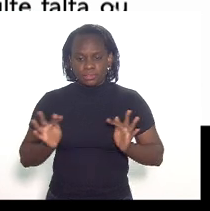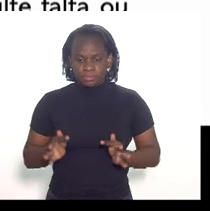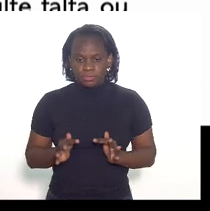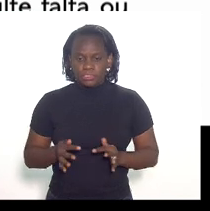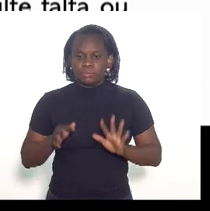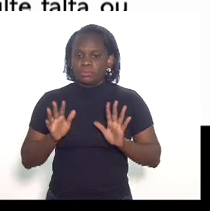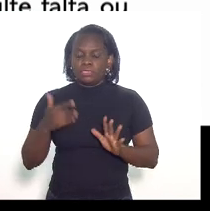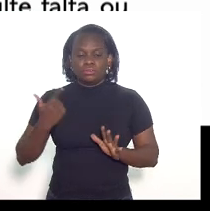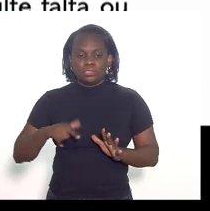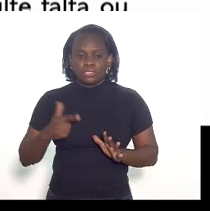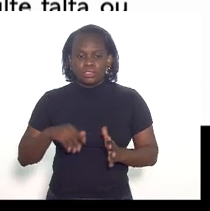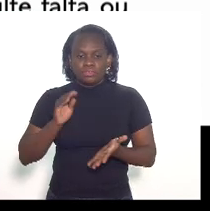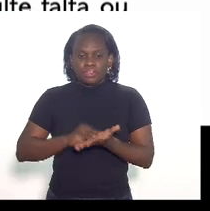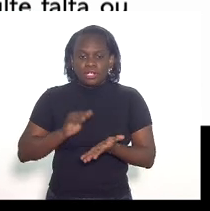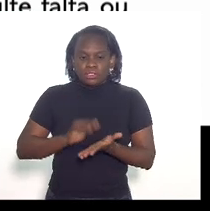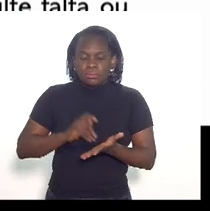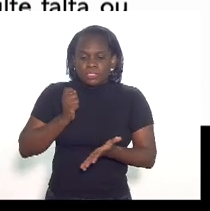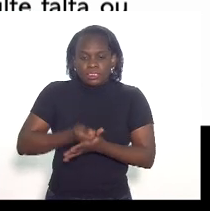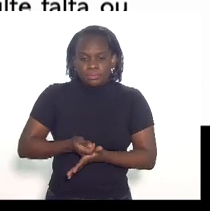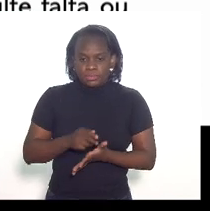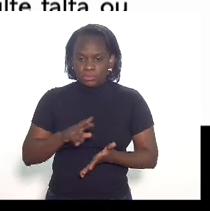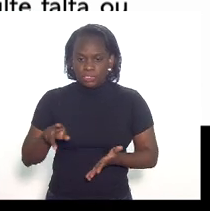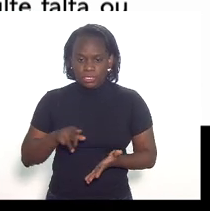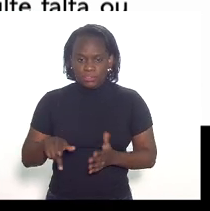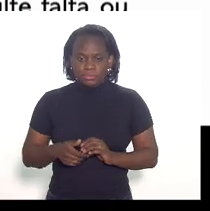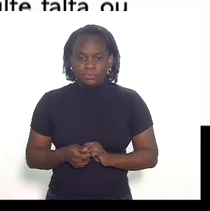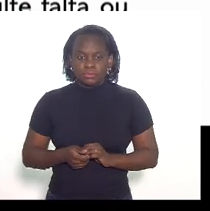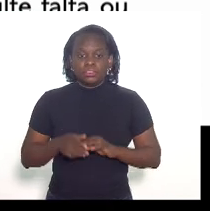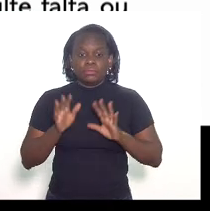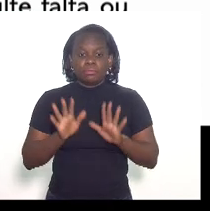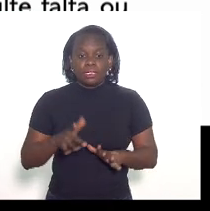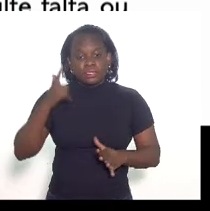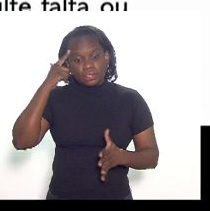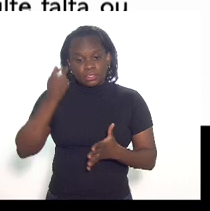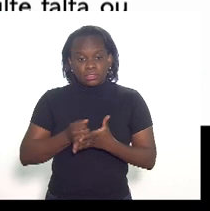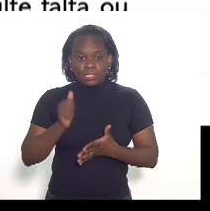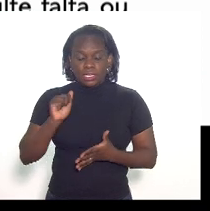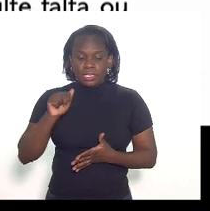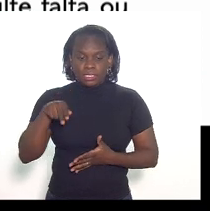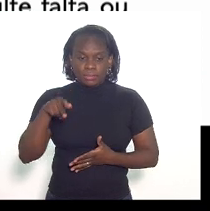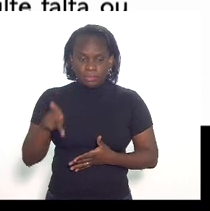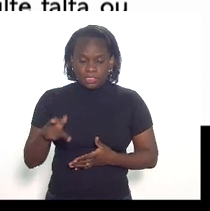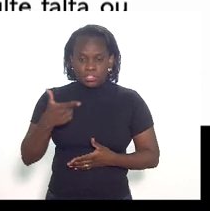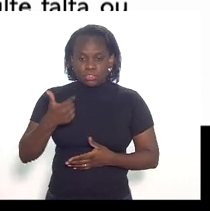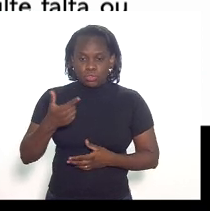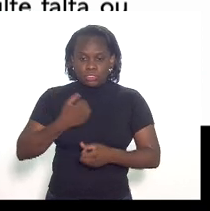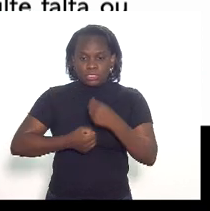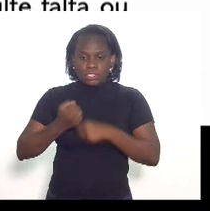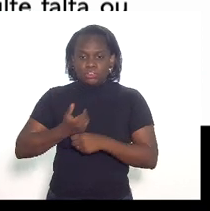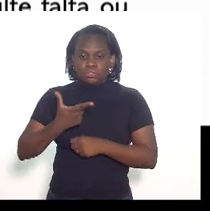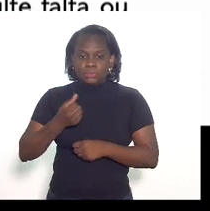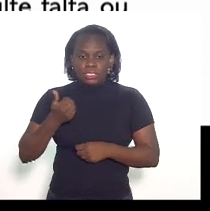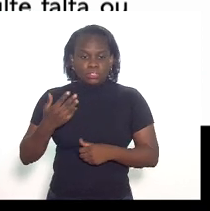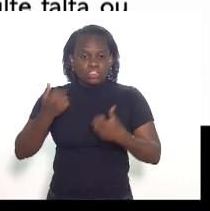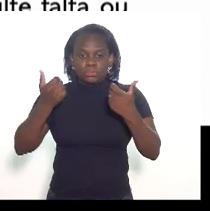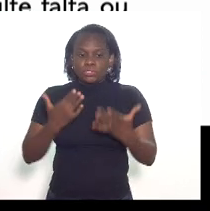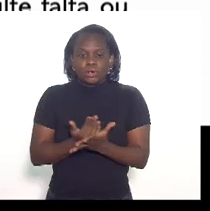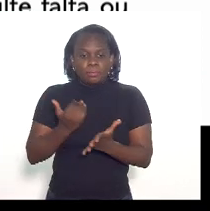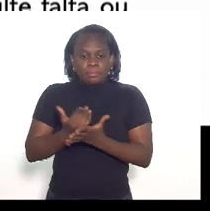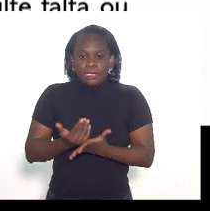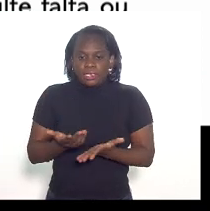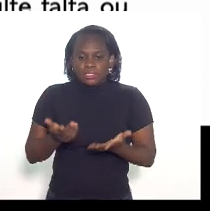não resulte falta ou insuficiência de pagamento porém a resolução ANP 1214 não fez qualquer ressalvo sobre a